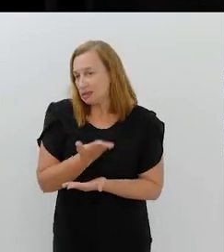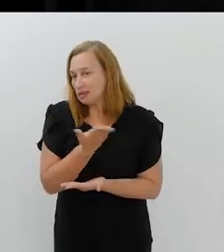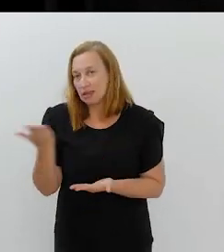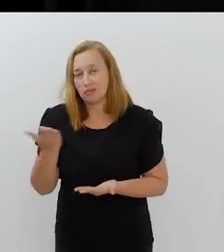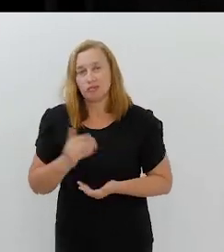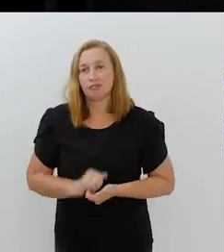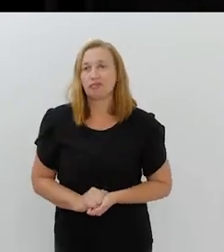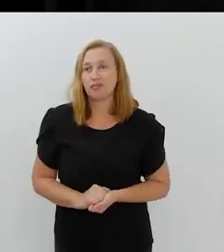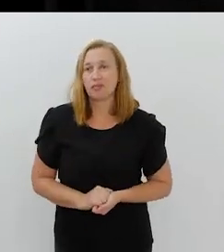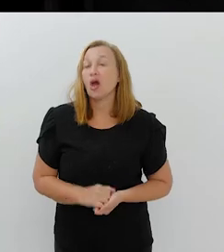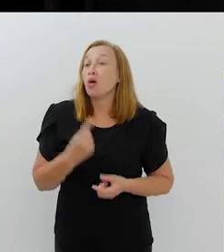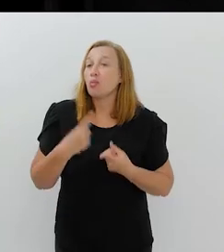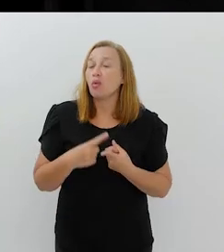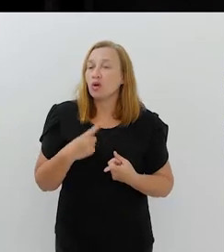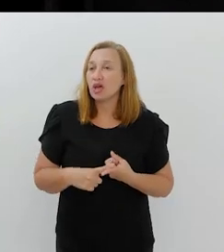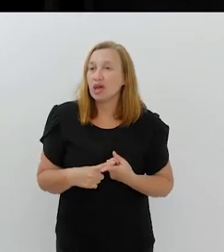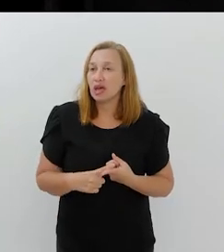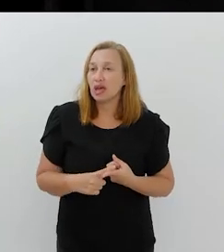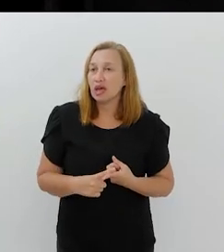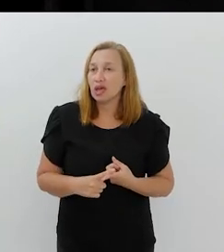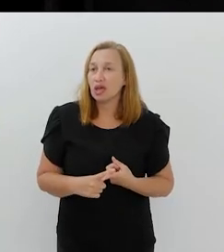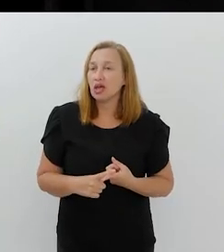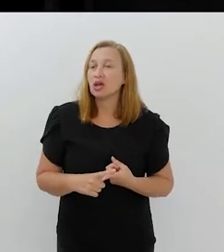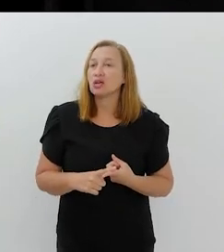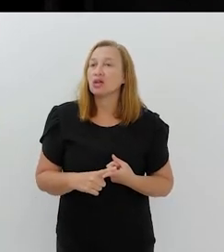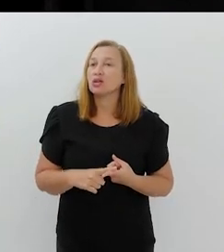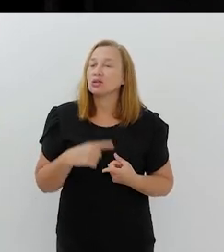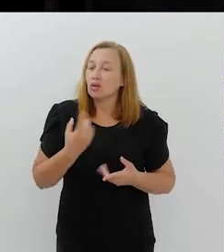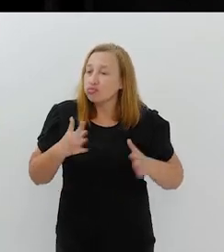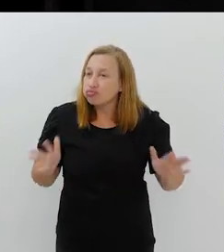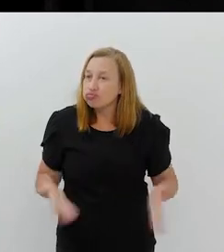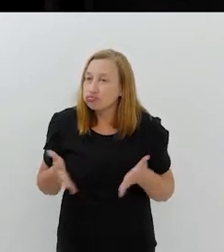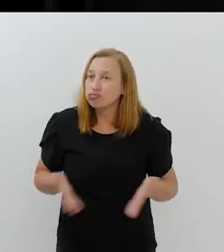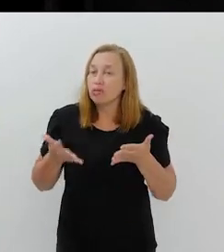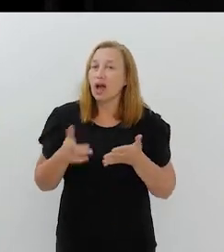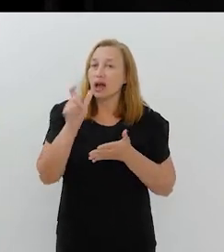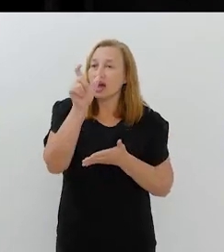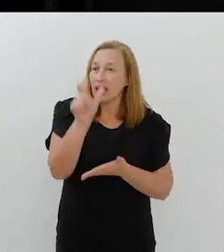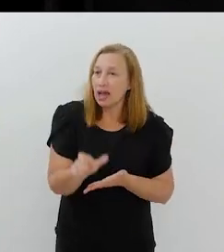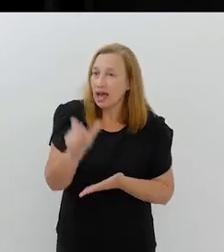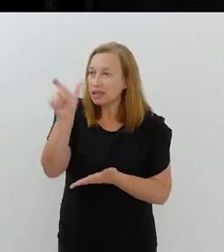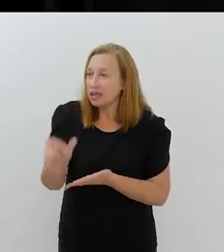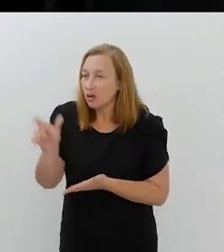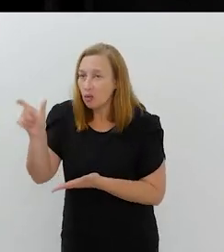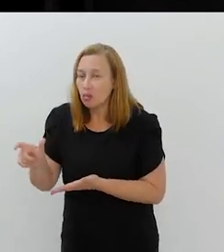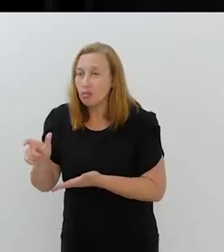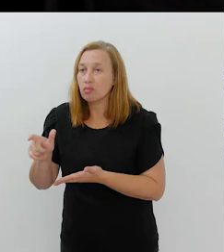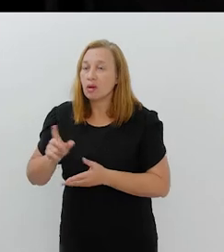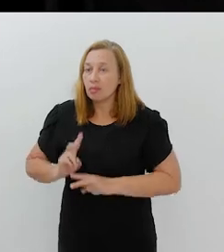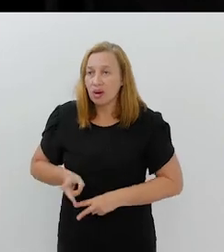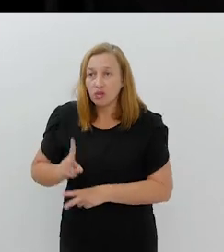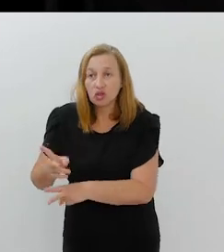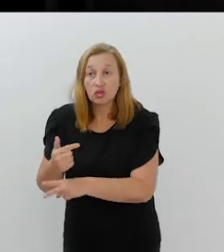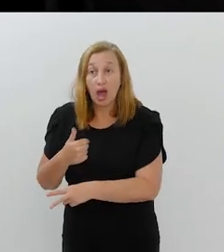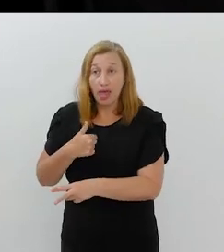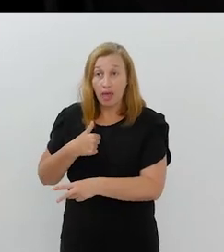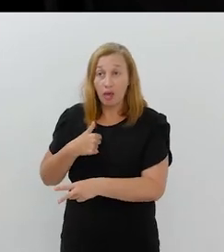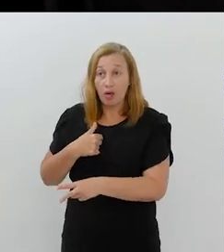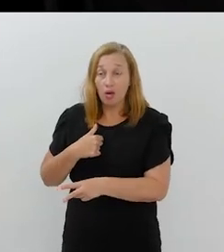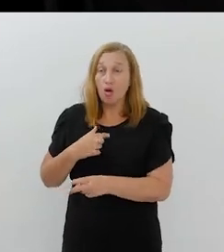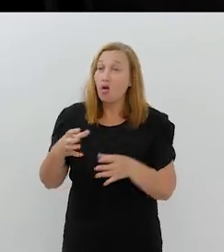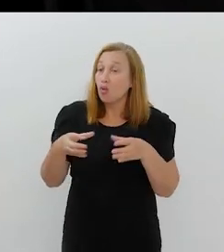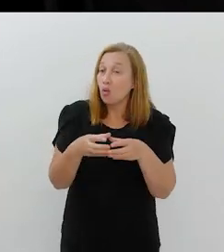perco a confiança de nenhum. Perfeito. Porque é através disso que a gente pode motivar, me